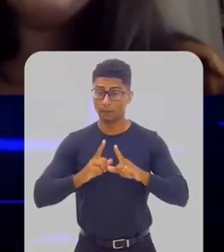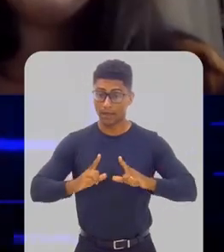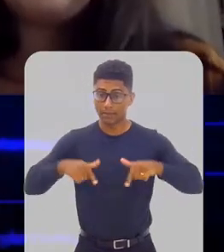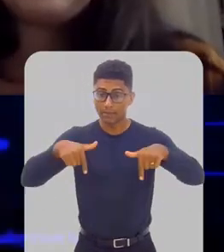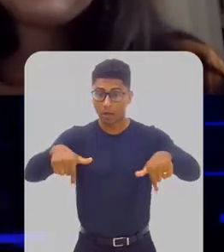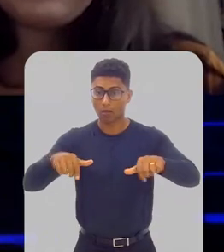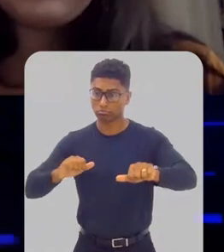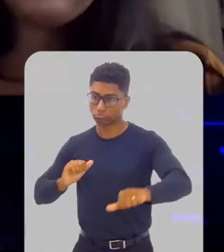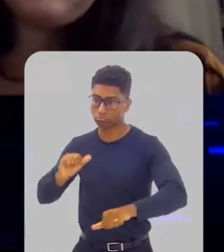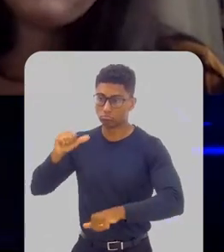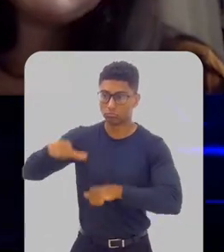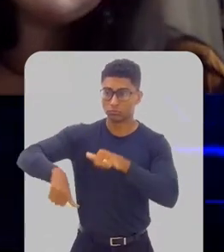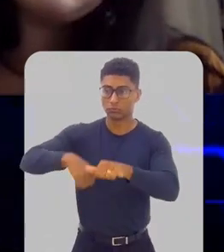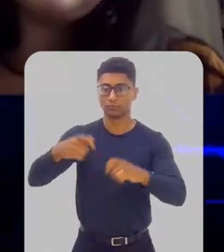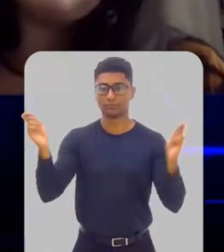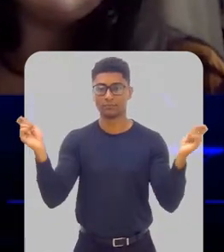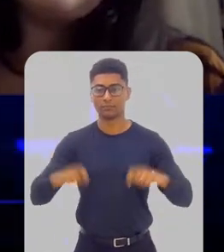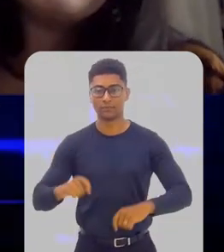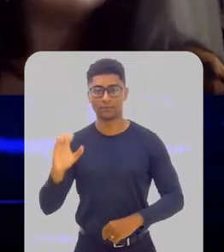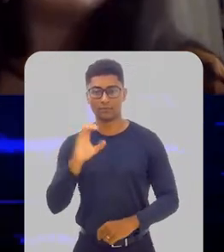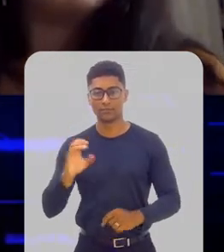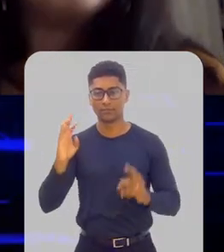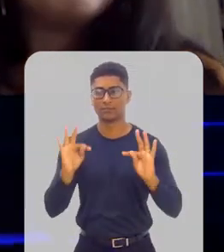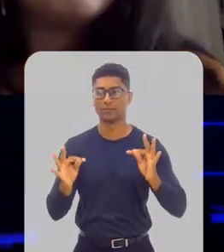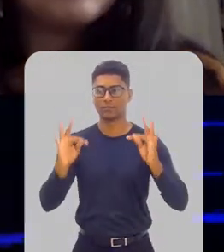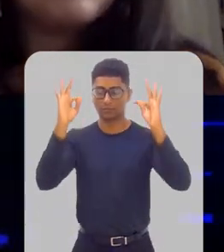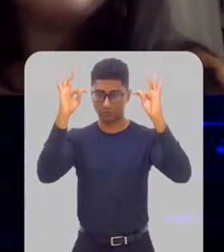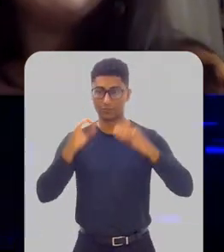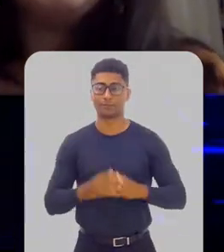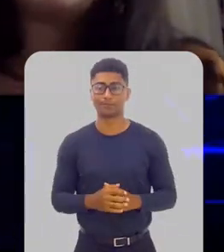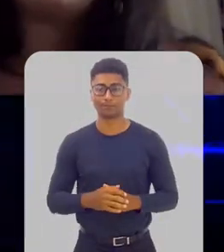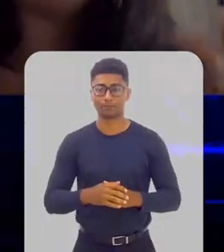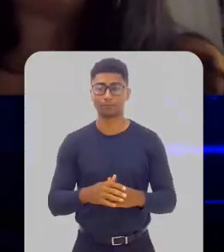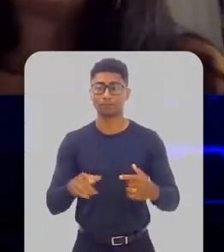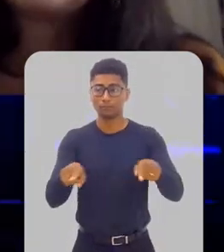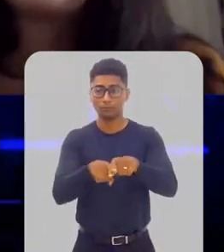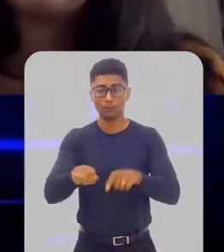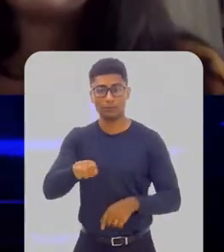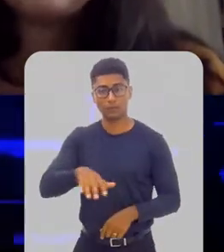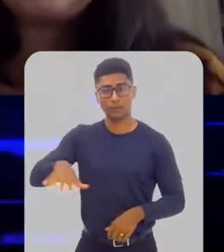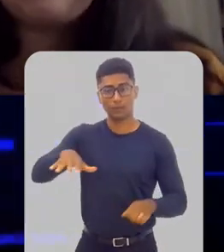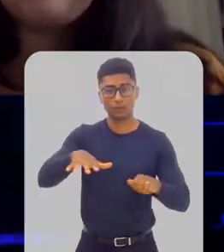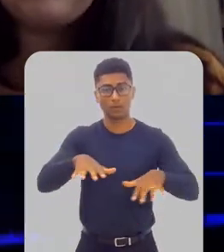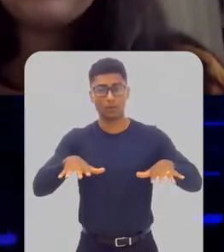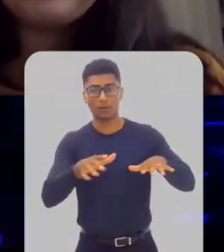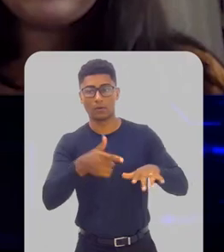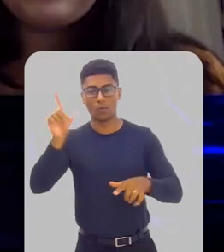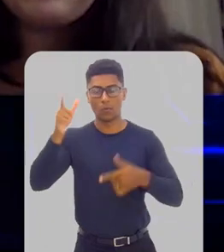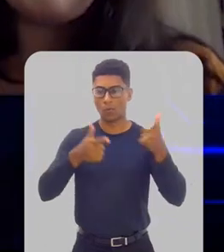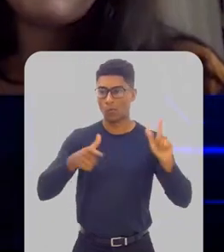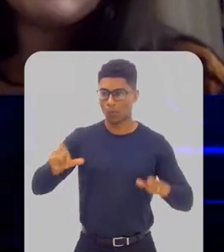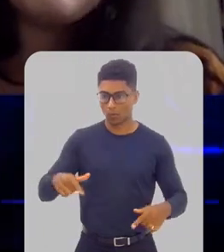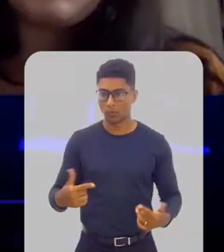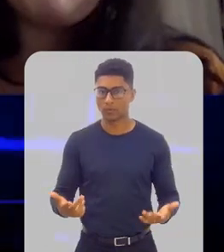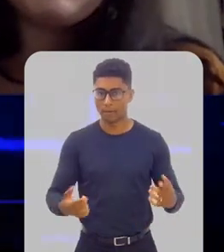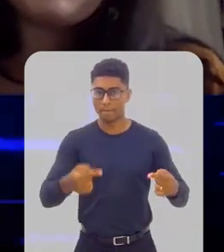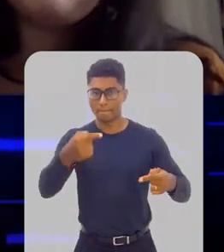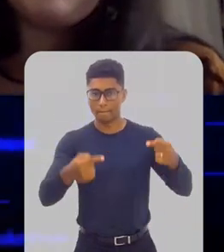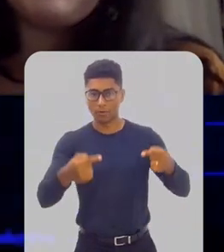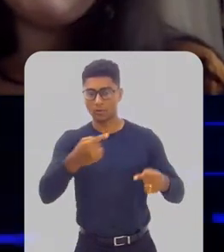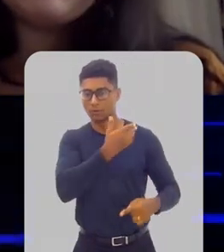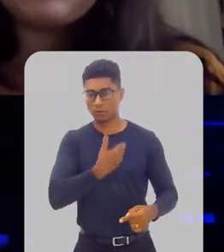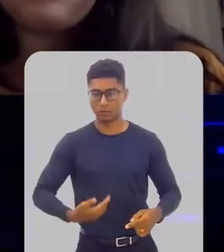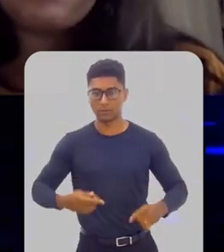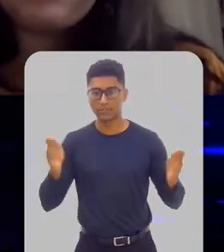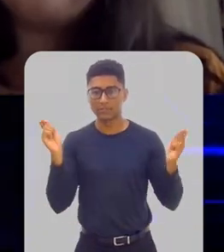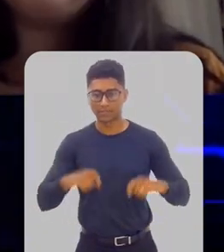transformadora nessa questão da ciência, tecnologia e inovação e também, por que não, para outras áreas de políticas públicas que podem se beneficiar